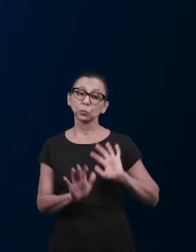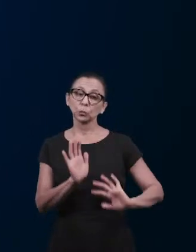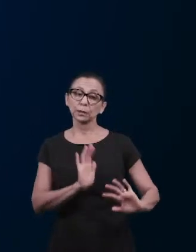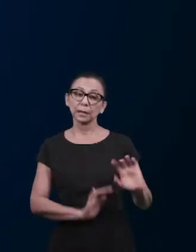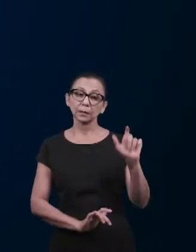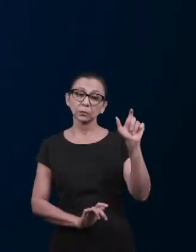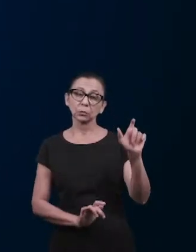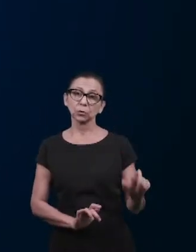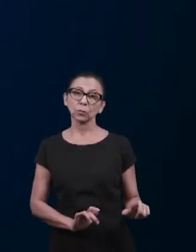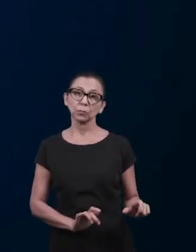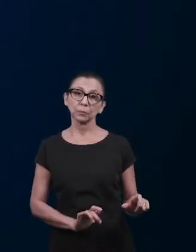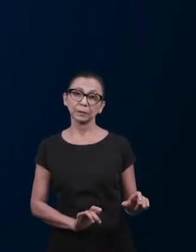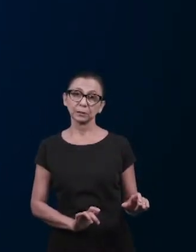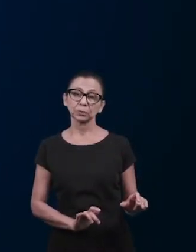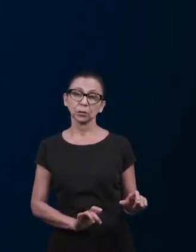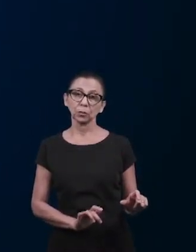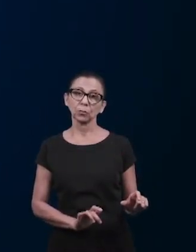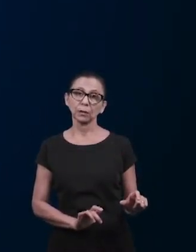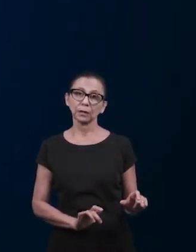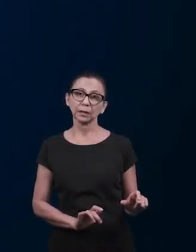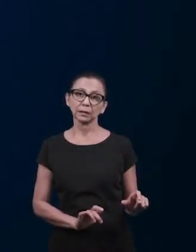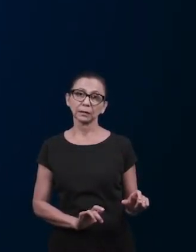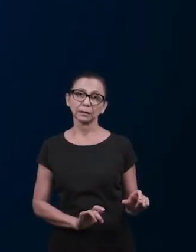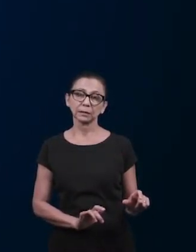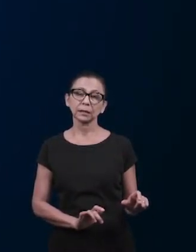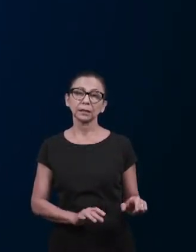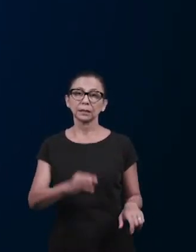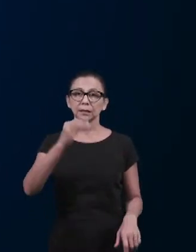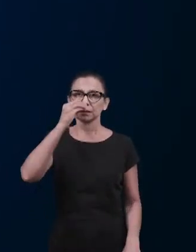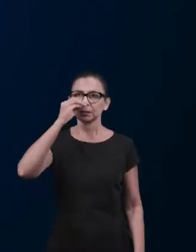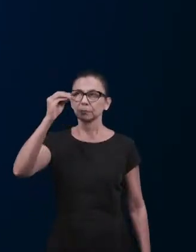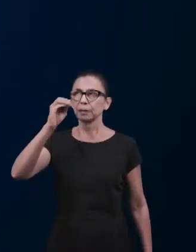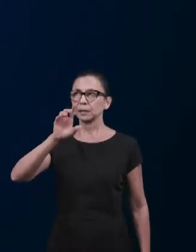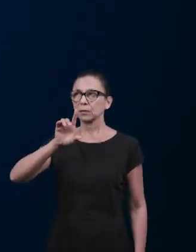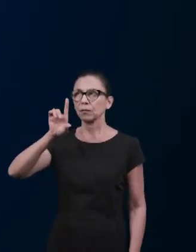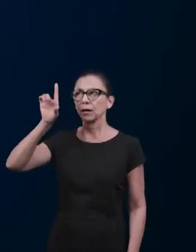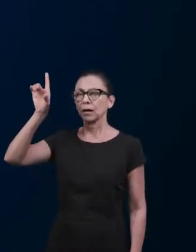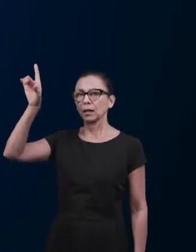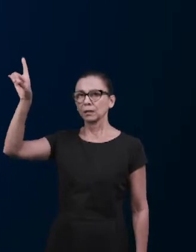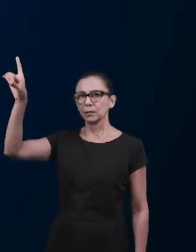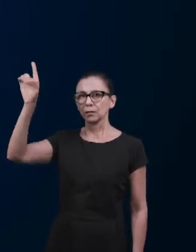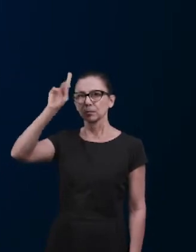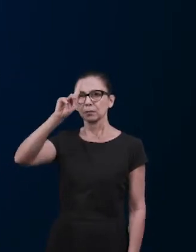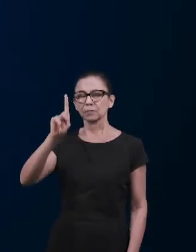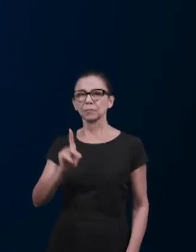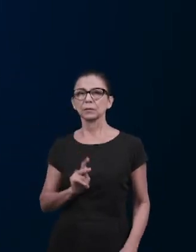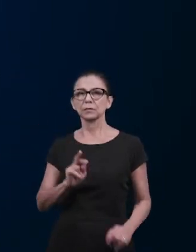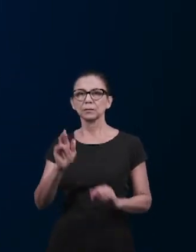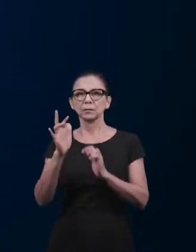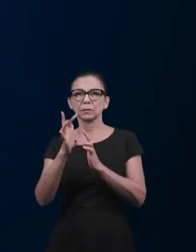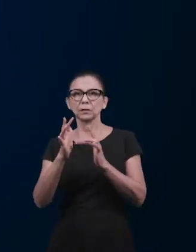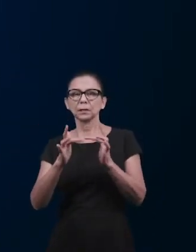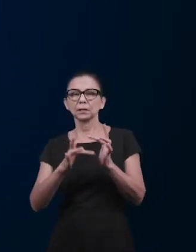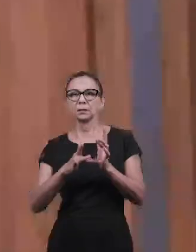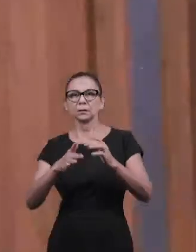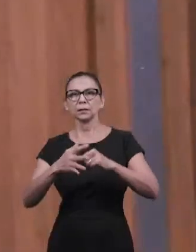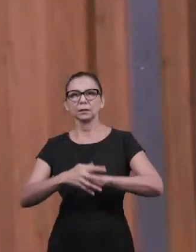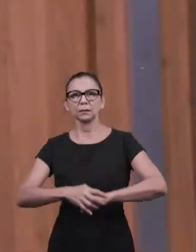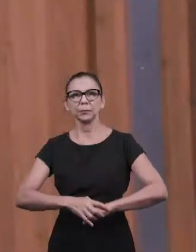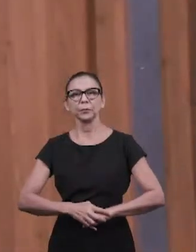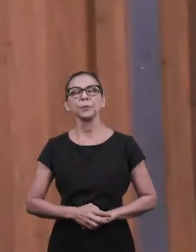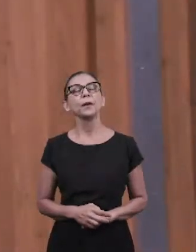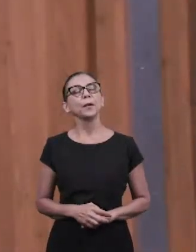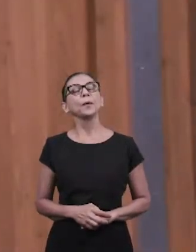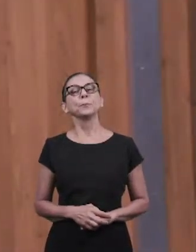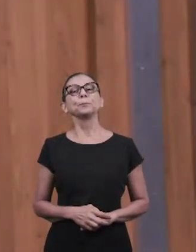pessoas ímpias que negam a Deus, a todos a paz do senhor Jesus. Além,